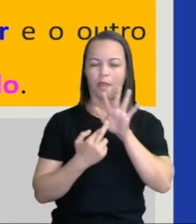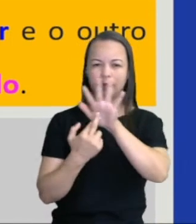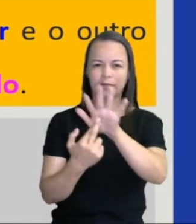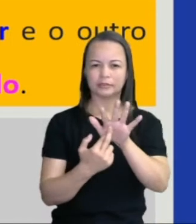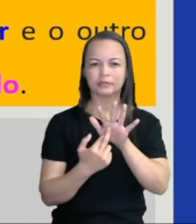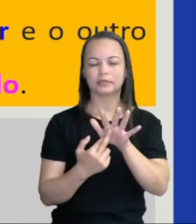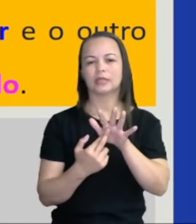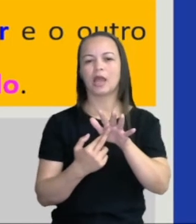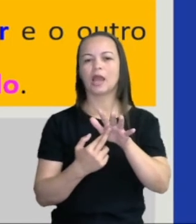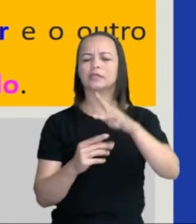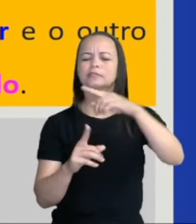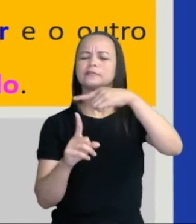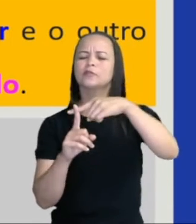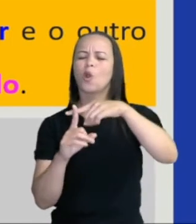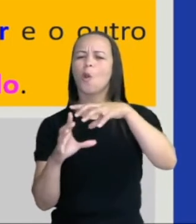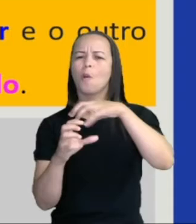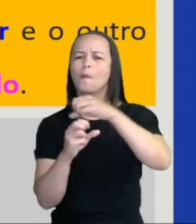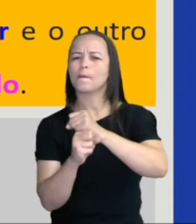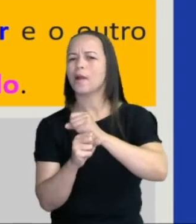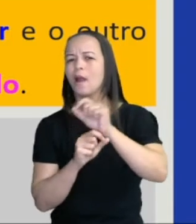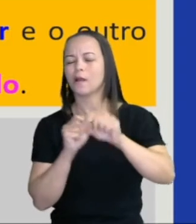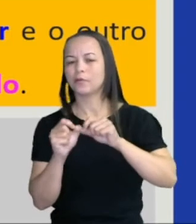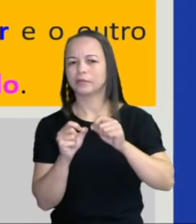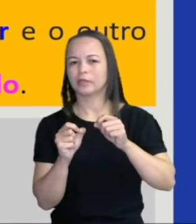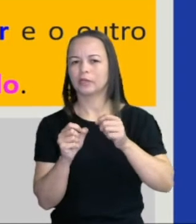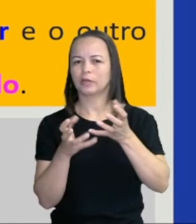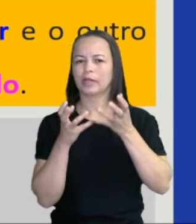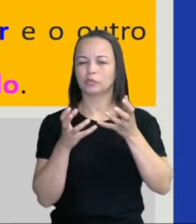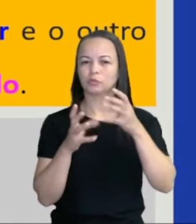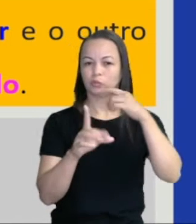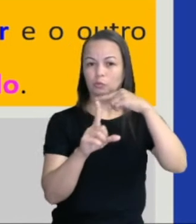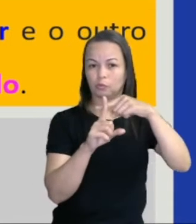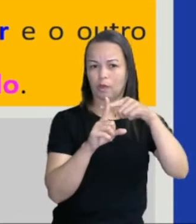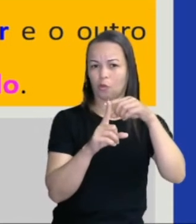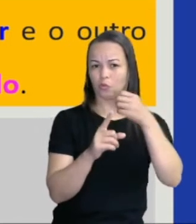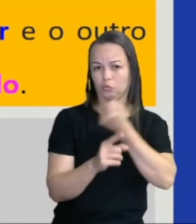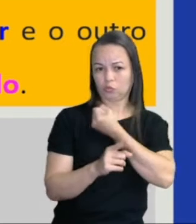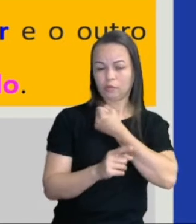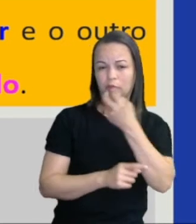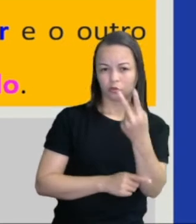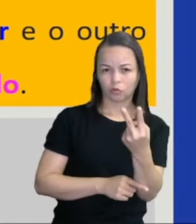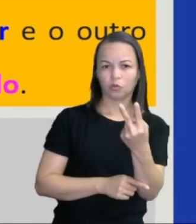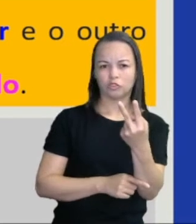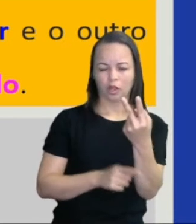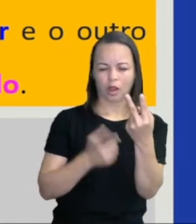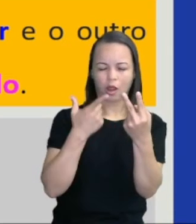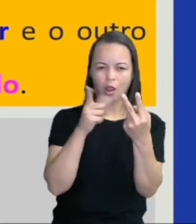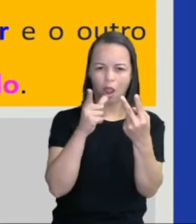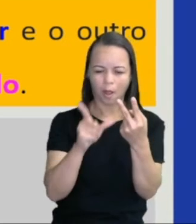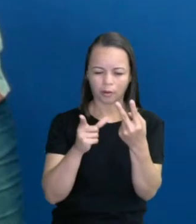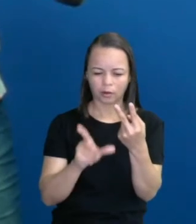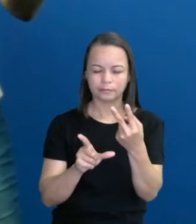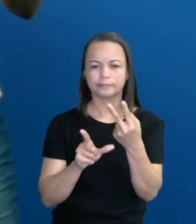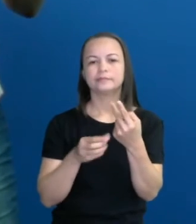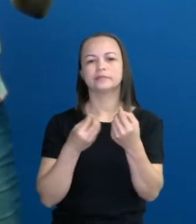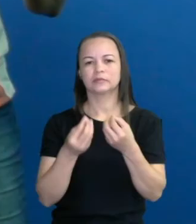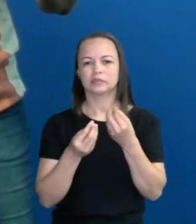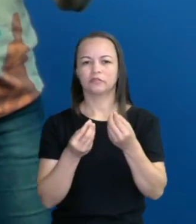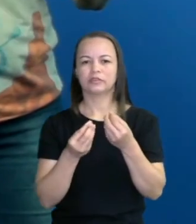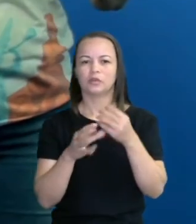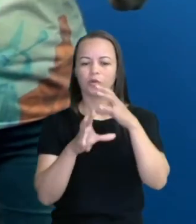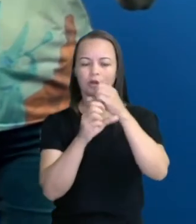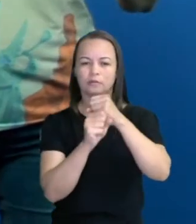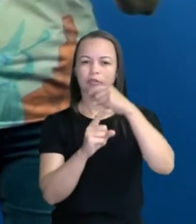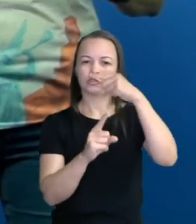se quer somar. O que é eu quero somar aí? Não é número 2? Eu não estou fazendo a repetição do número 2 nele, que eu estou fazendo o